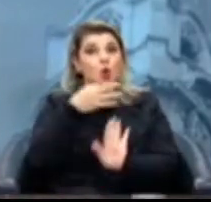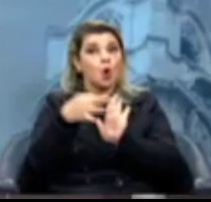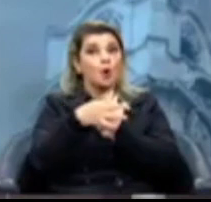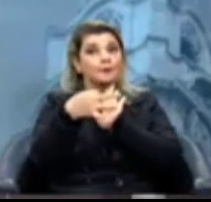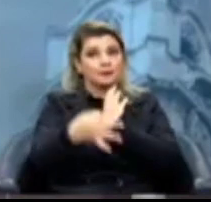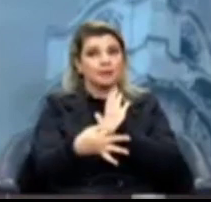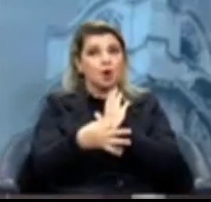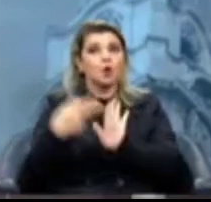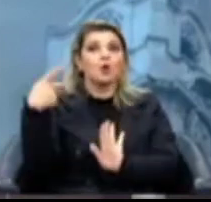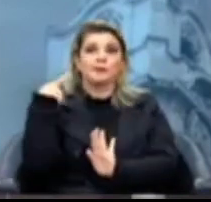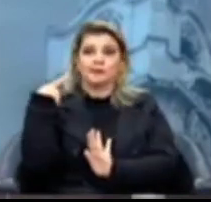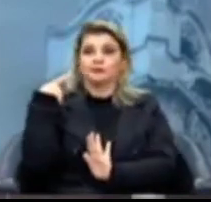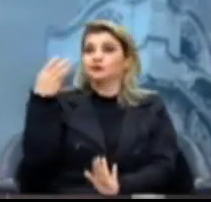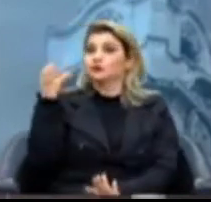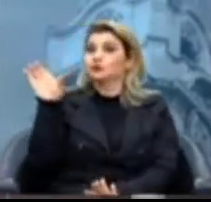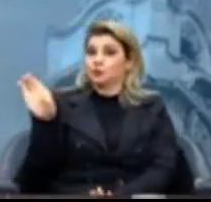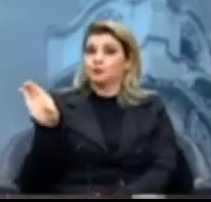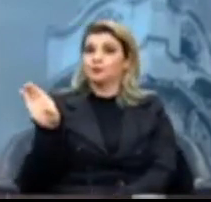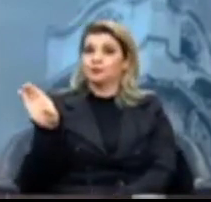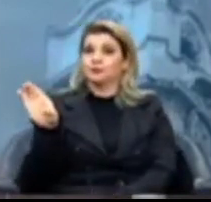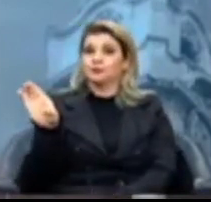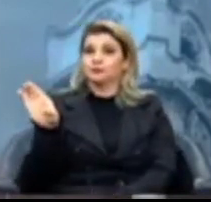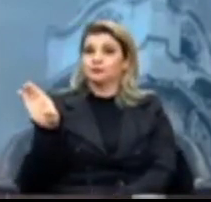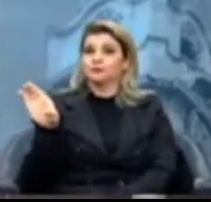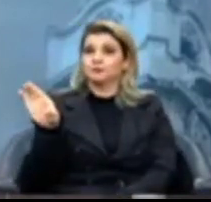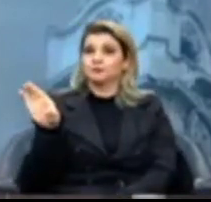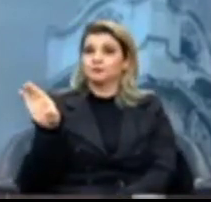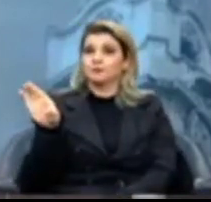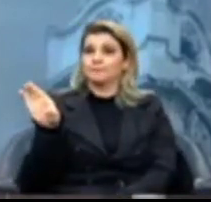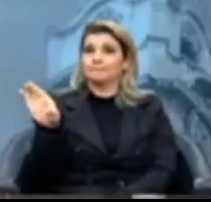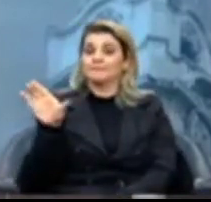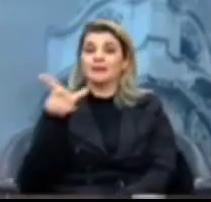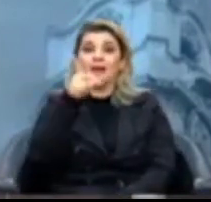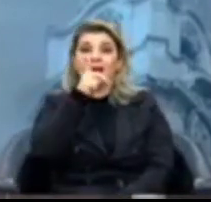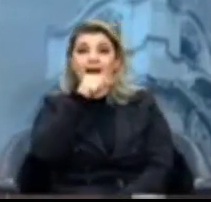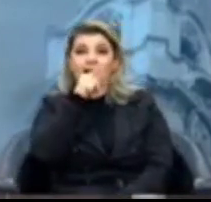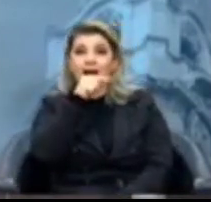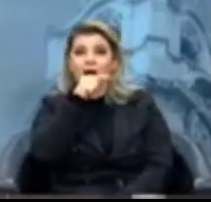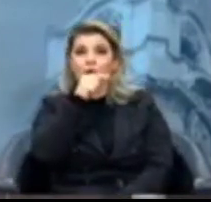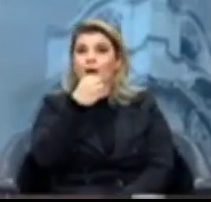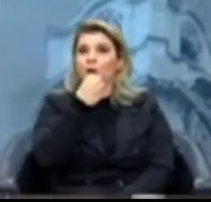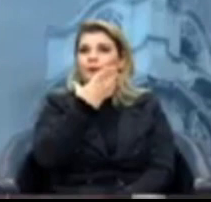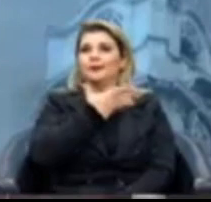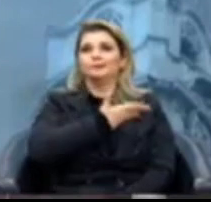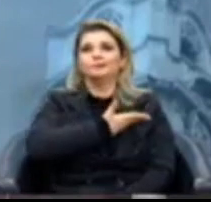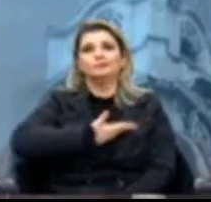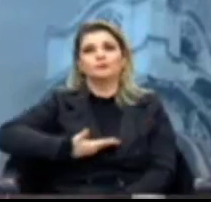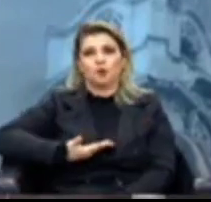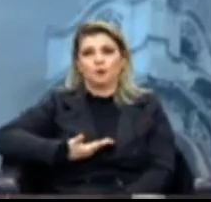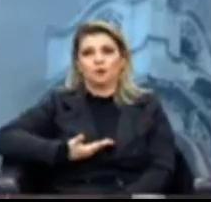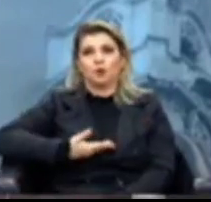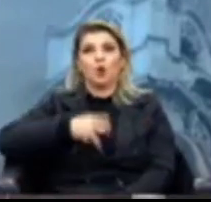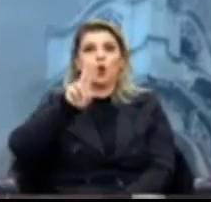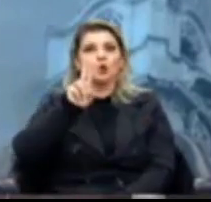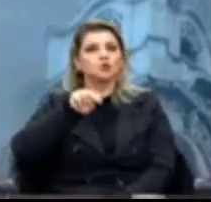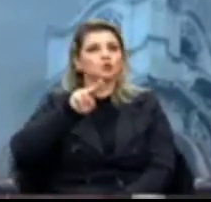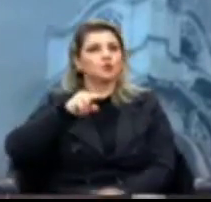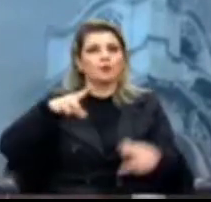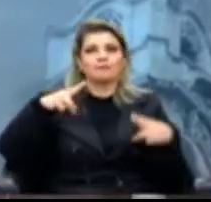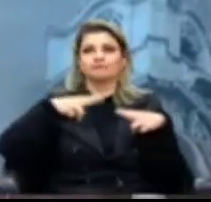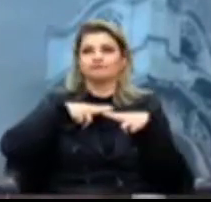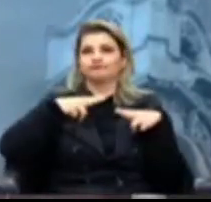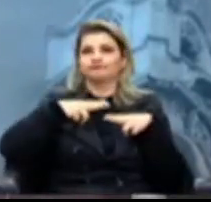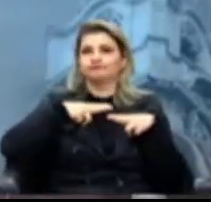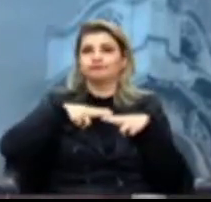partidos de oposição de que a água é um bem público. jamais a iniciativa privada